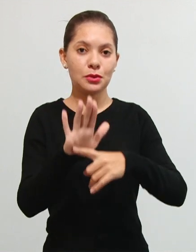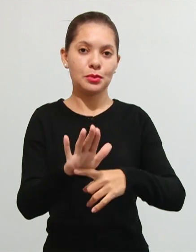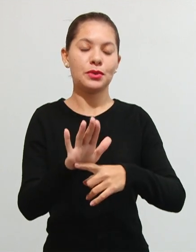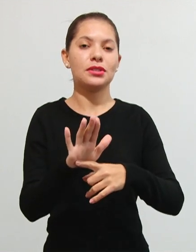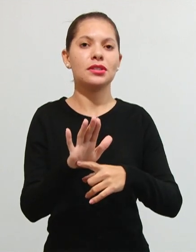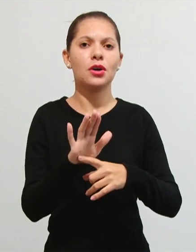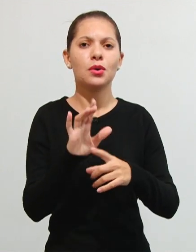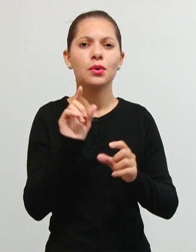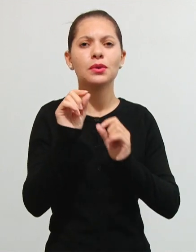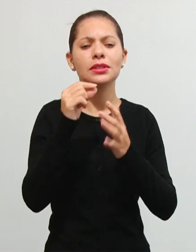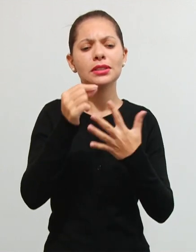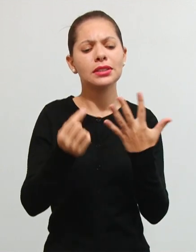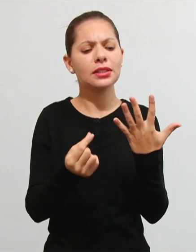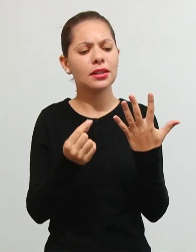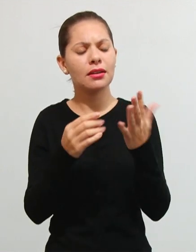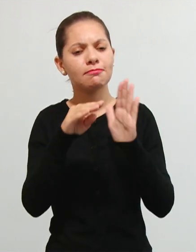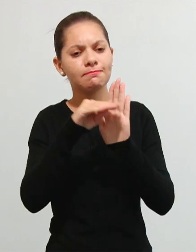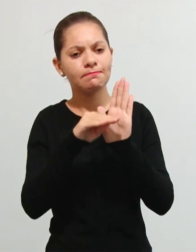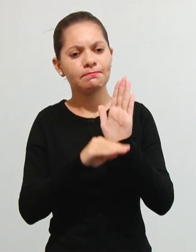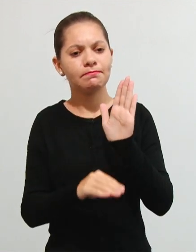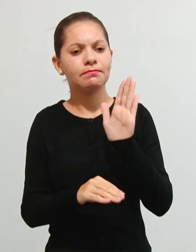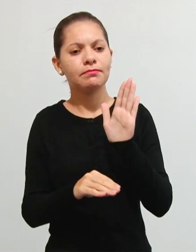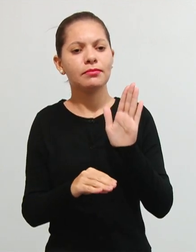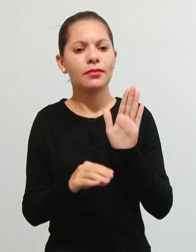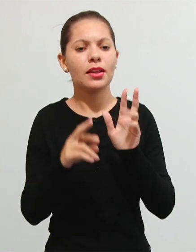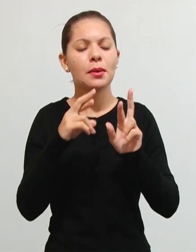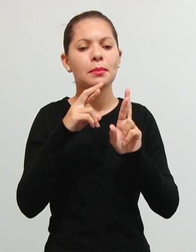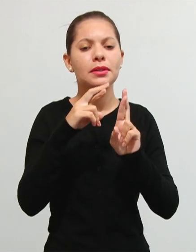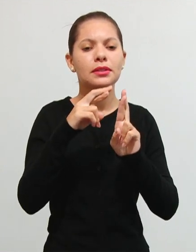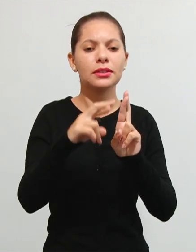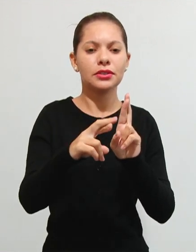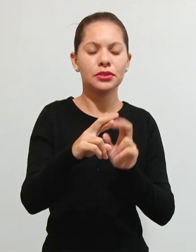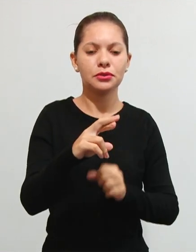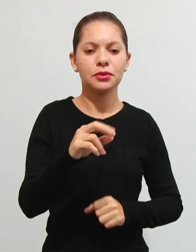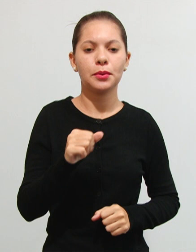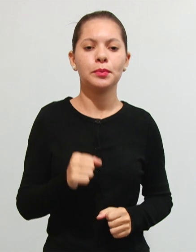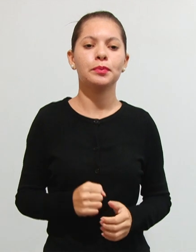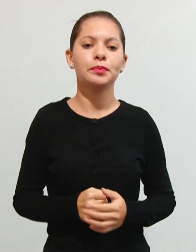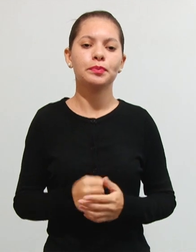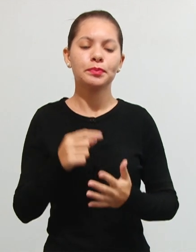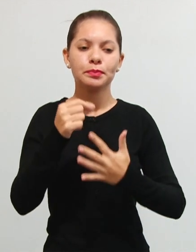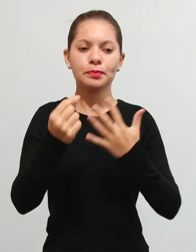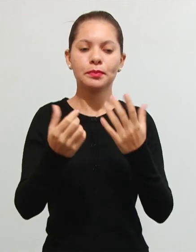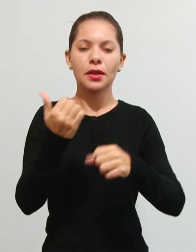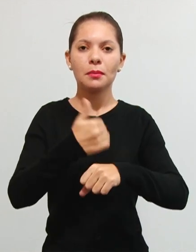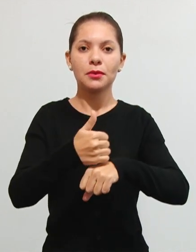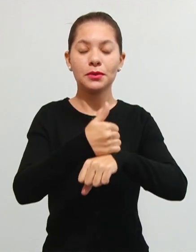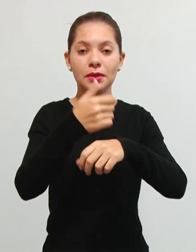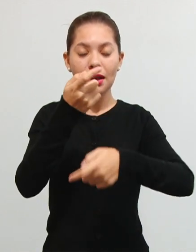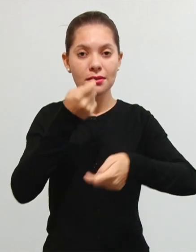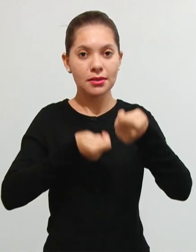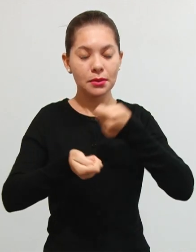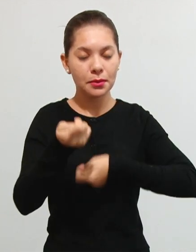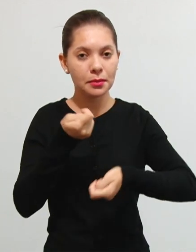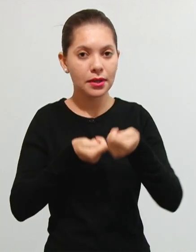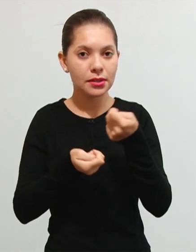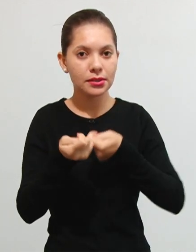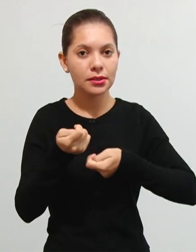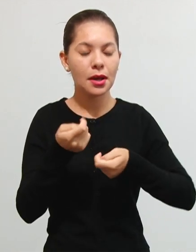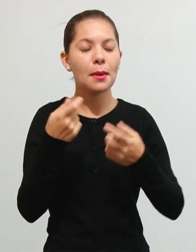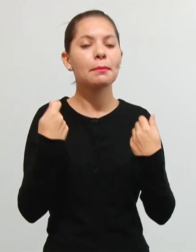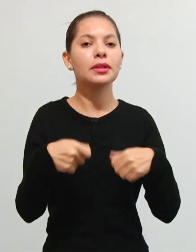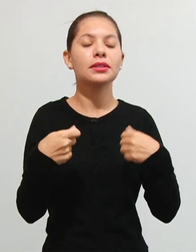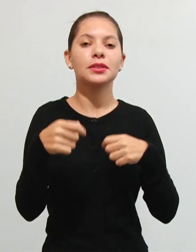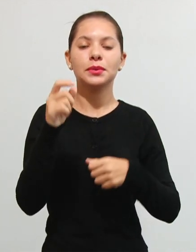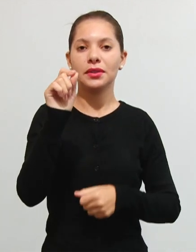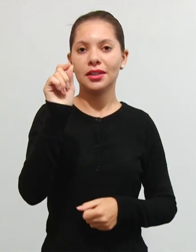imunir de receitas as entidades representativas de categorias profissionais econômicas necessárias